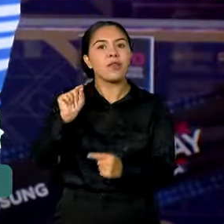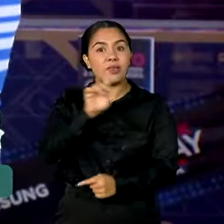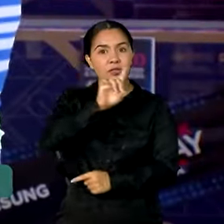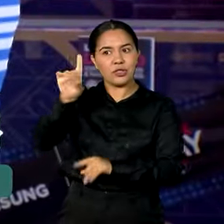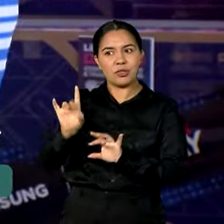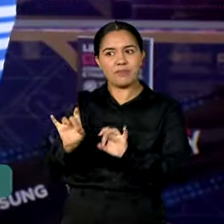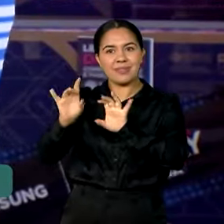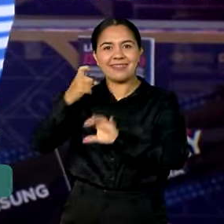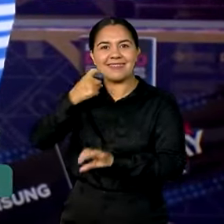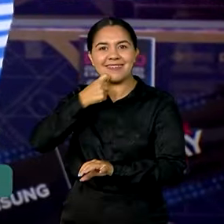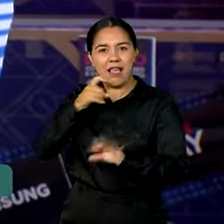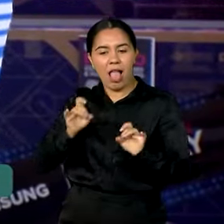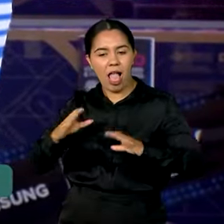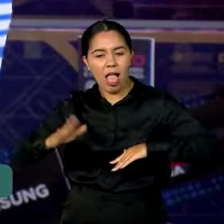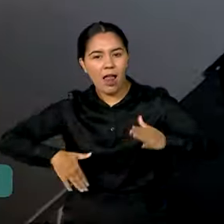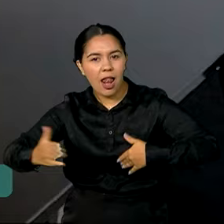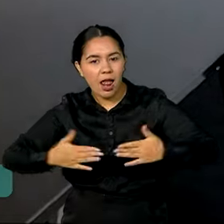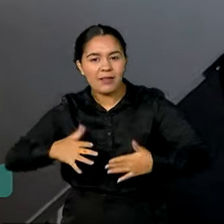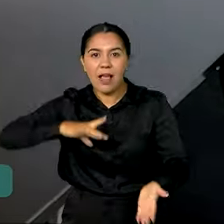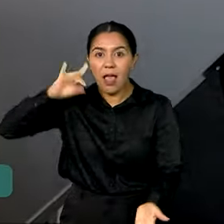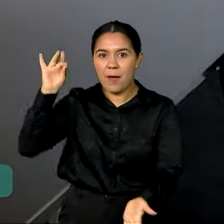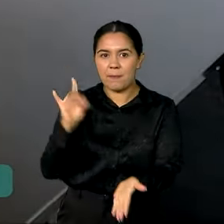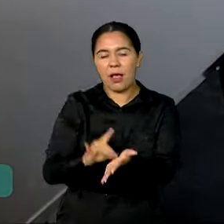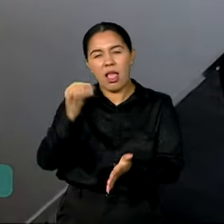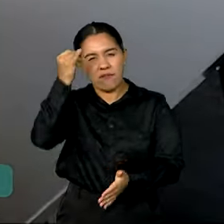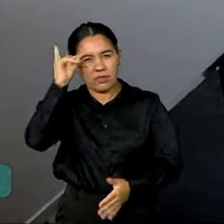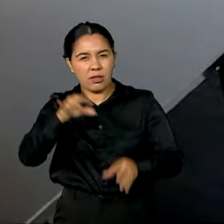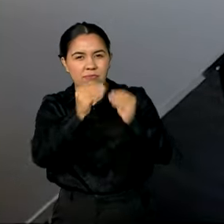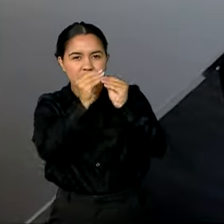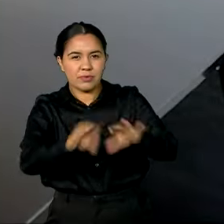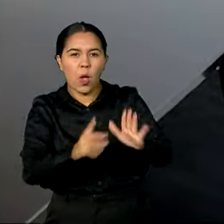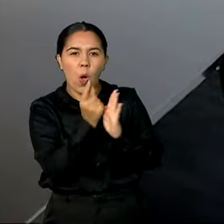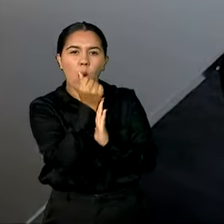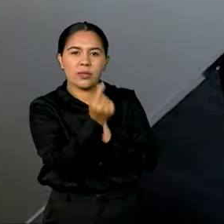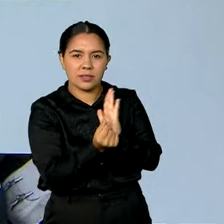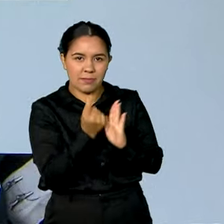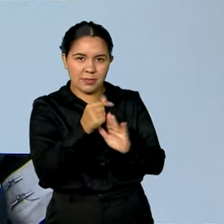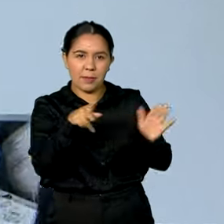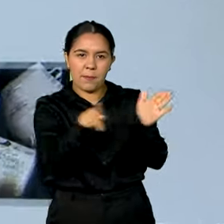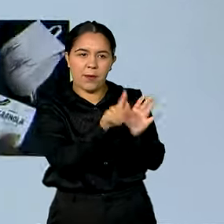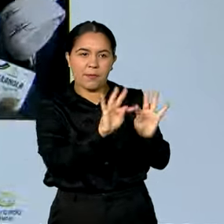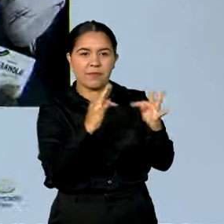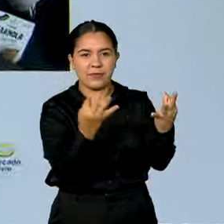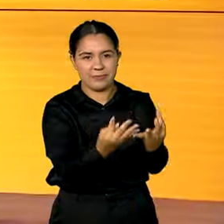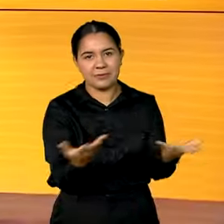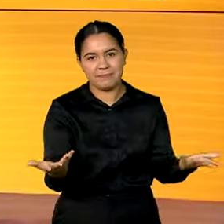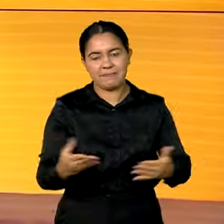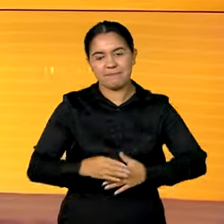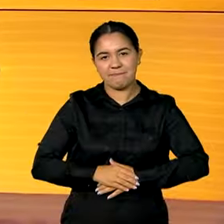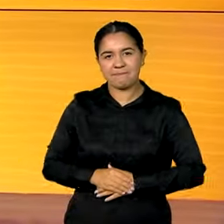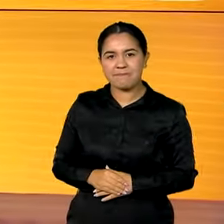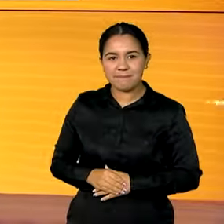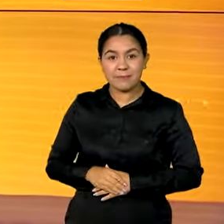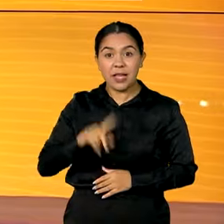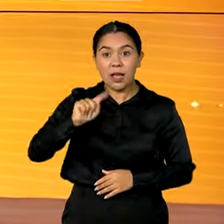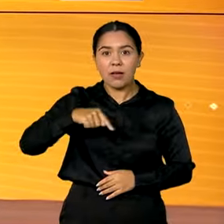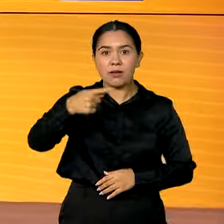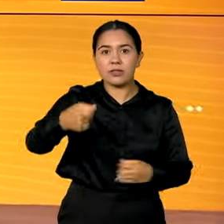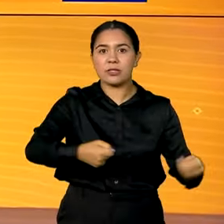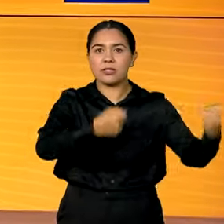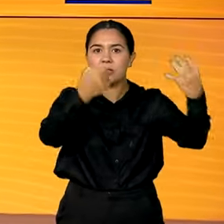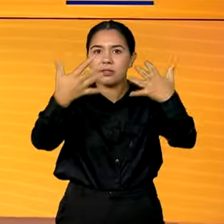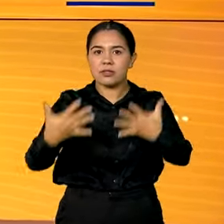oportunidade real de economia, sem comprometer o orçamento familiar. Veja a seguir